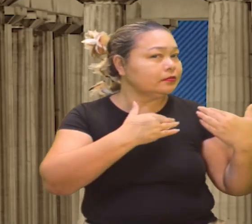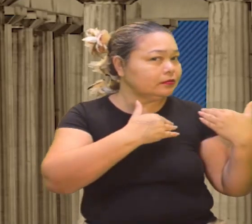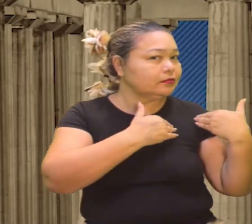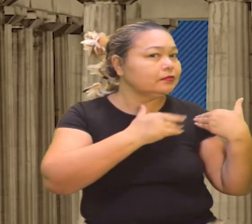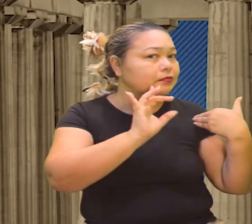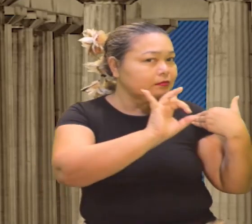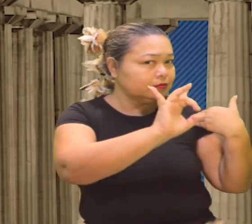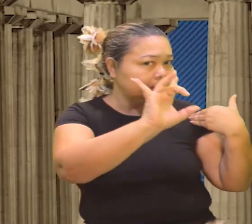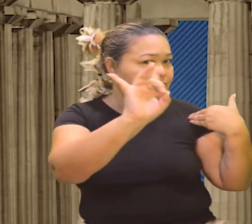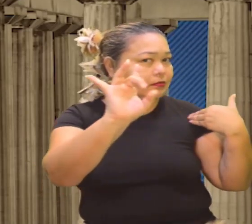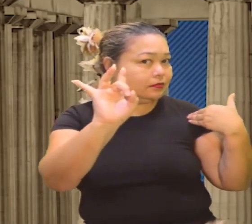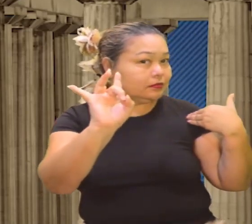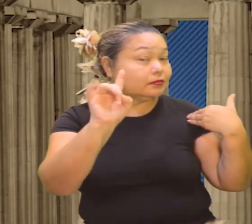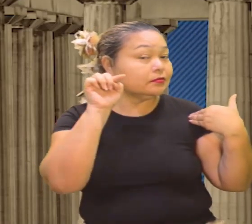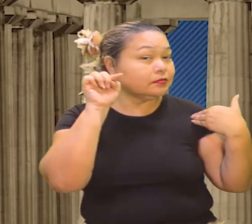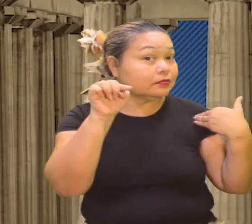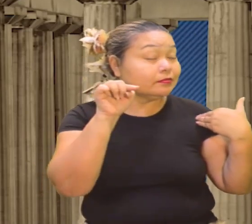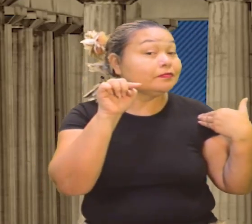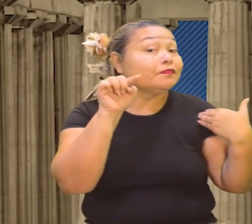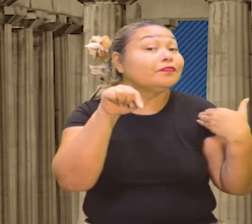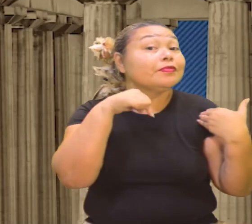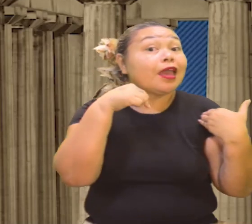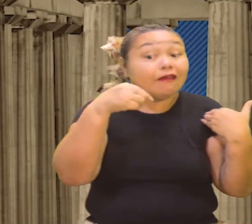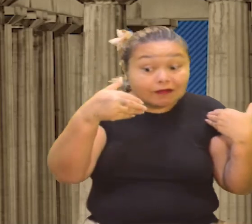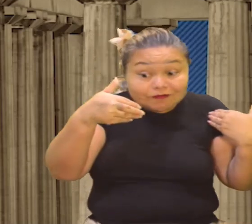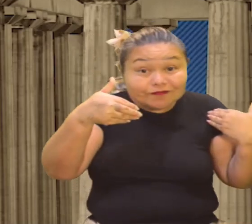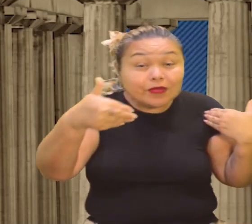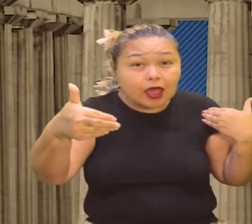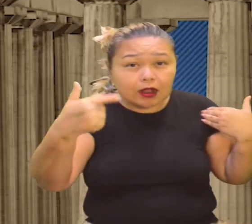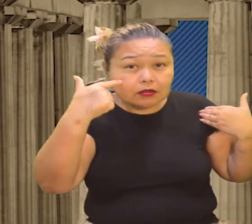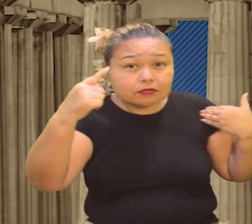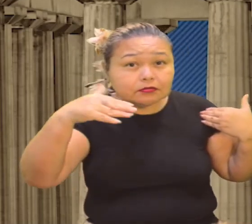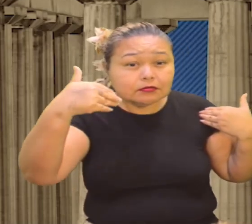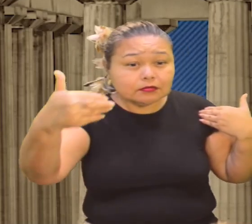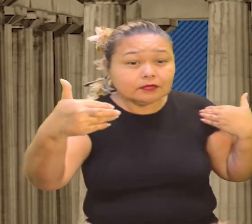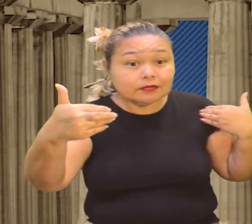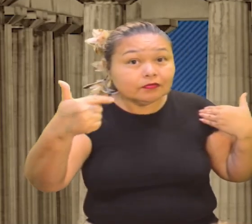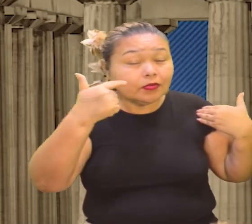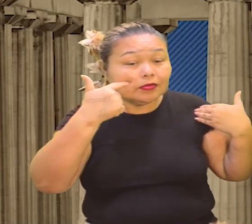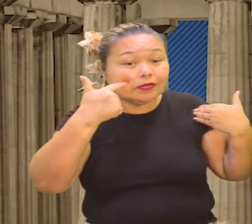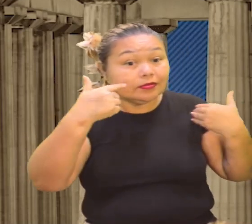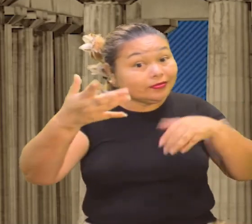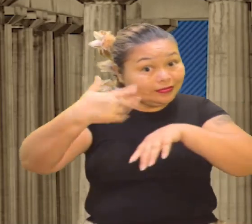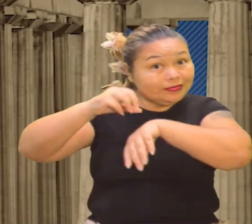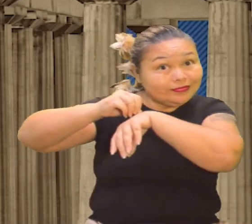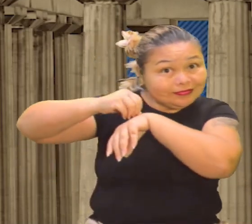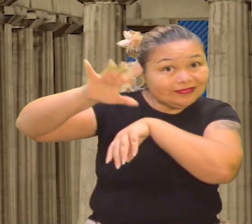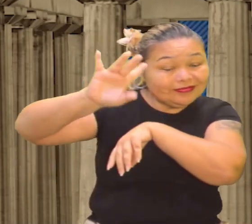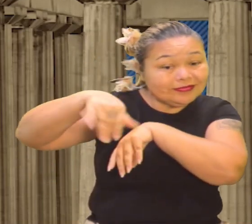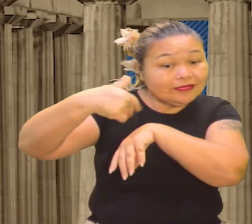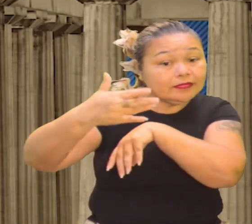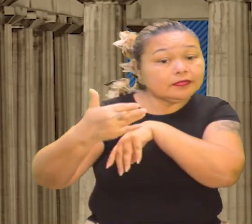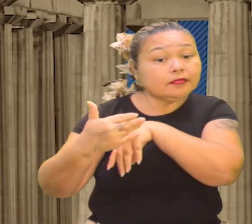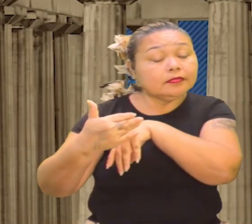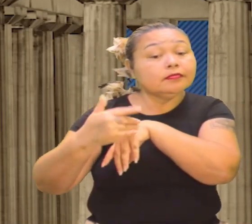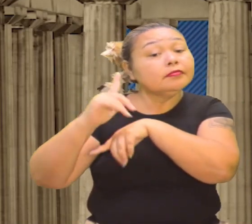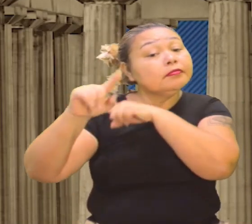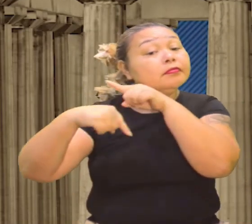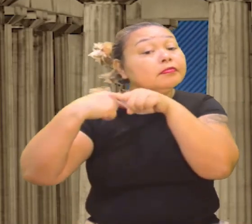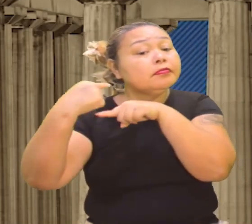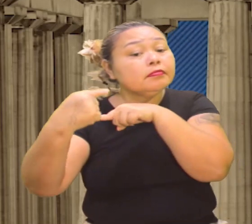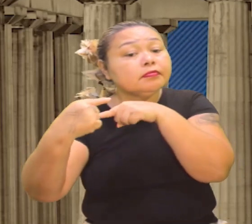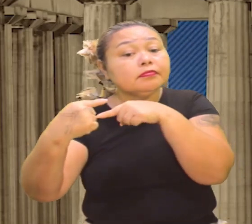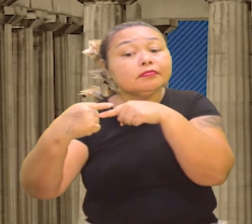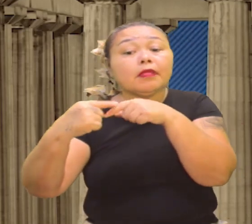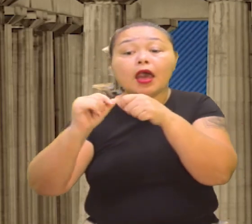de cada um. Então, isso aí vai dar um pontapé lá na frente, olha só, eu já estou dando um spoiler, tá? Para o